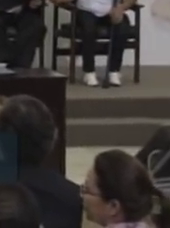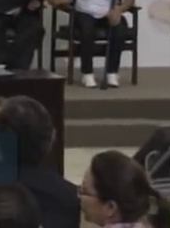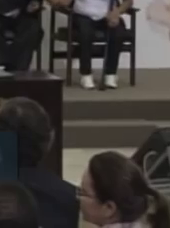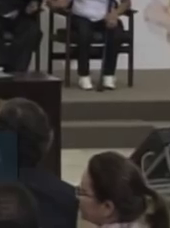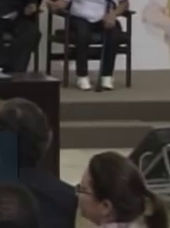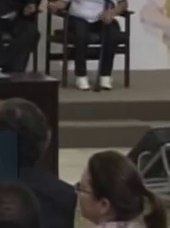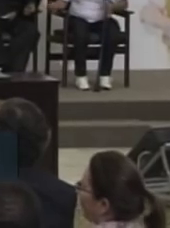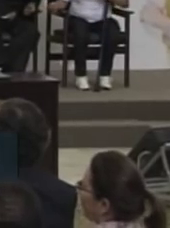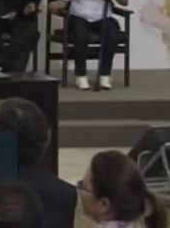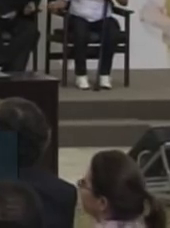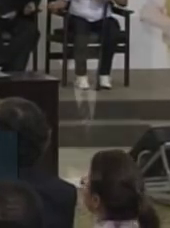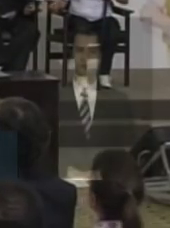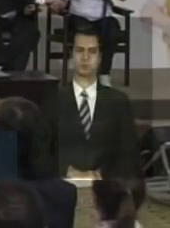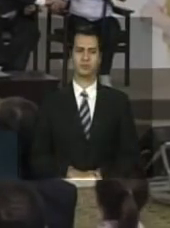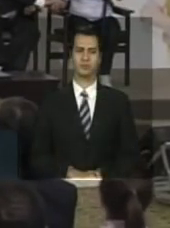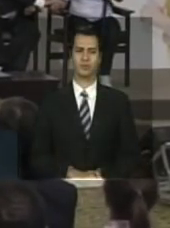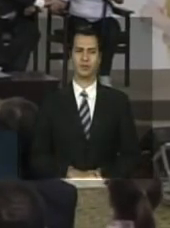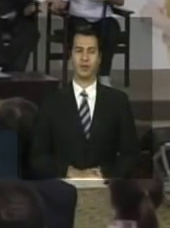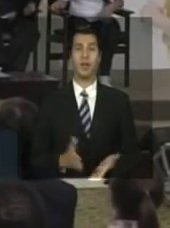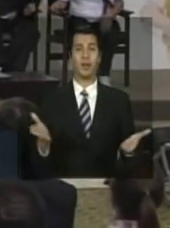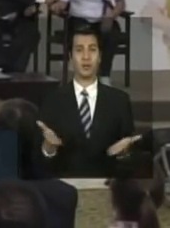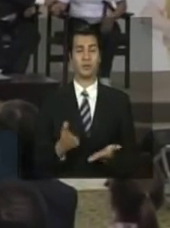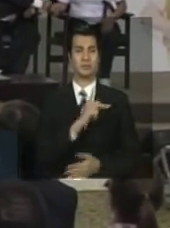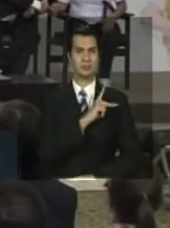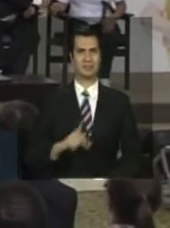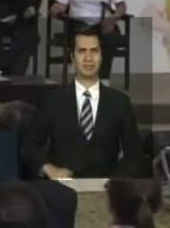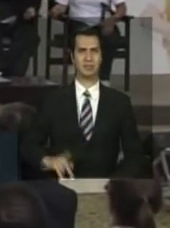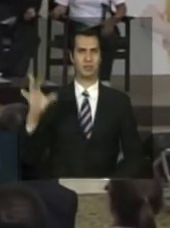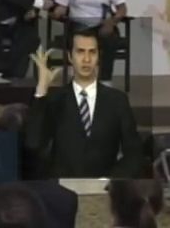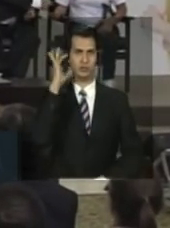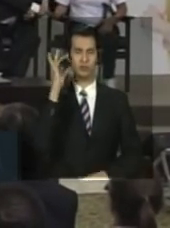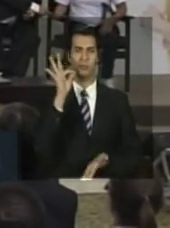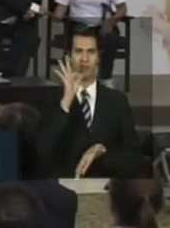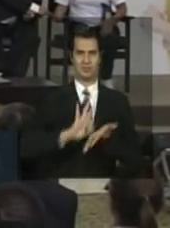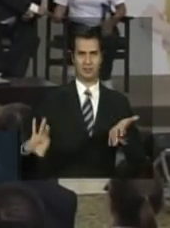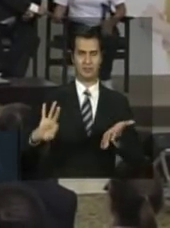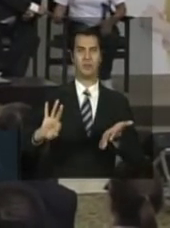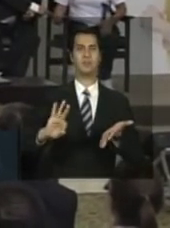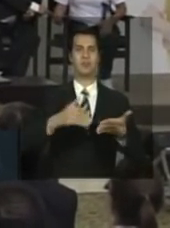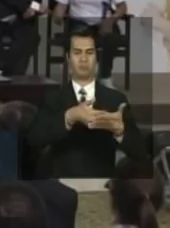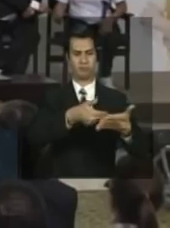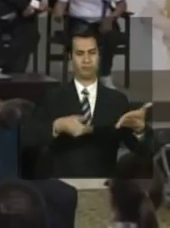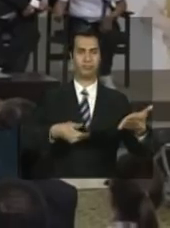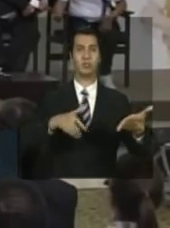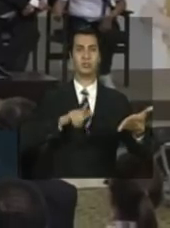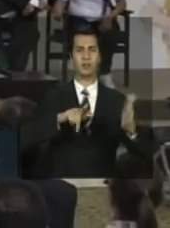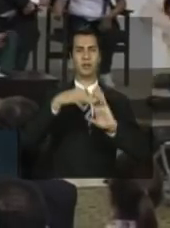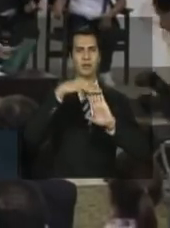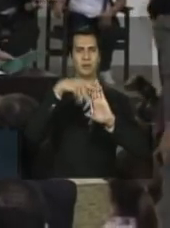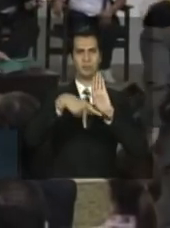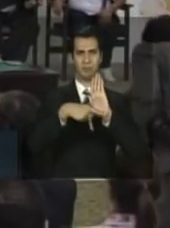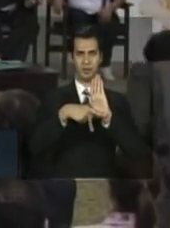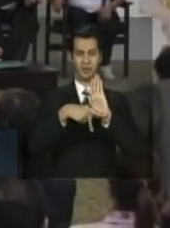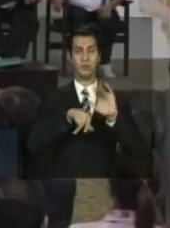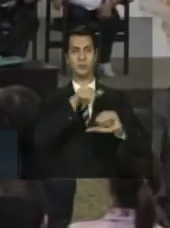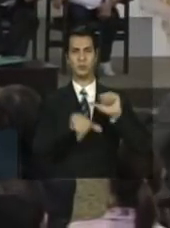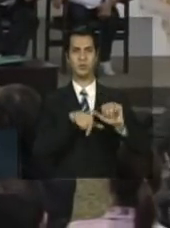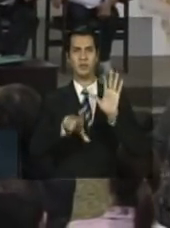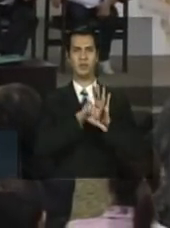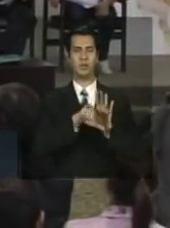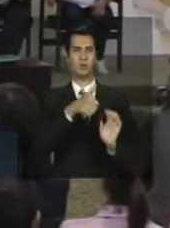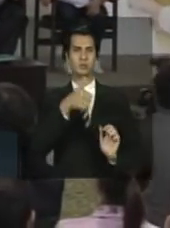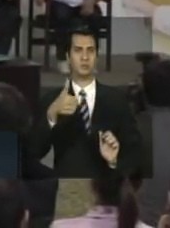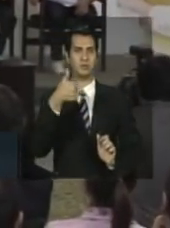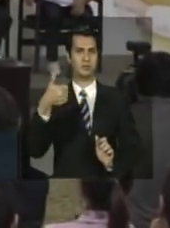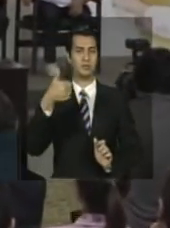Nesse instante, a senhora presidenta da República assina a mensagem que encaminha ao Congresso Nacional medida provisória que altera a lei nº 11